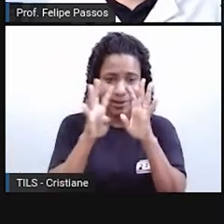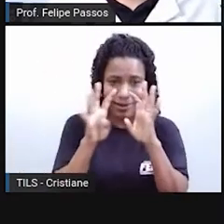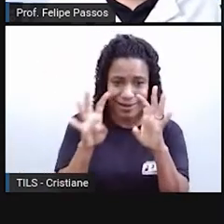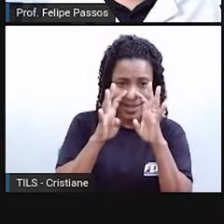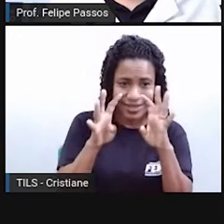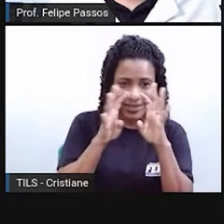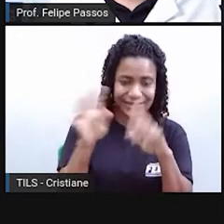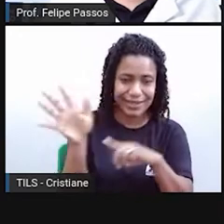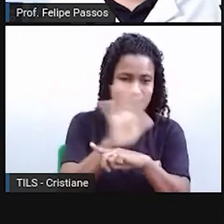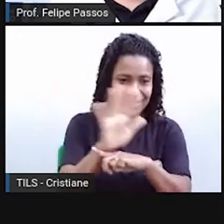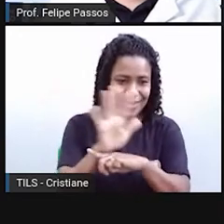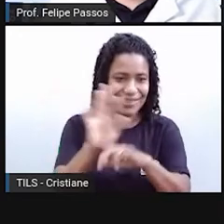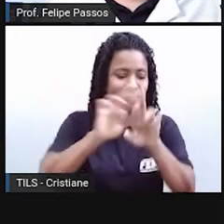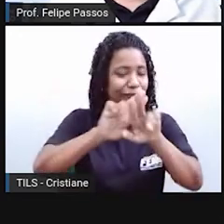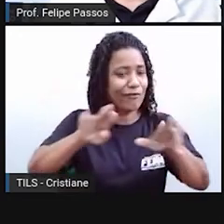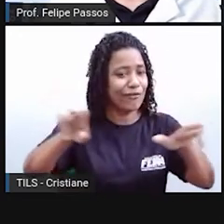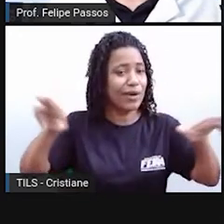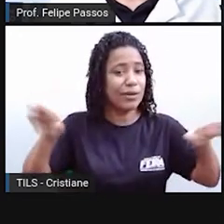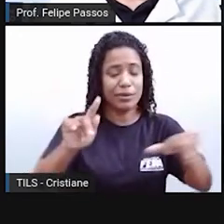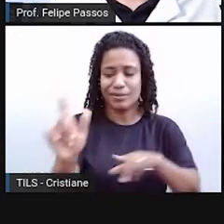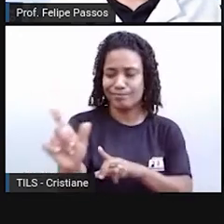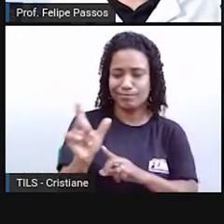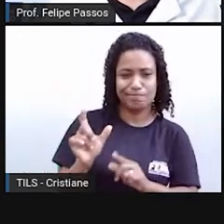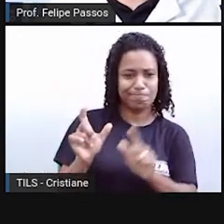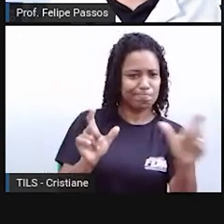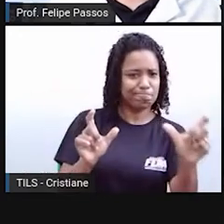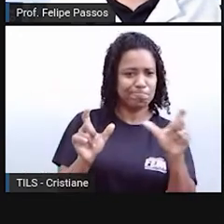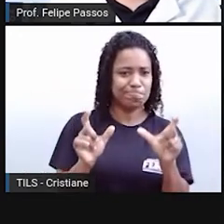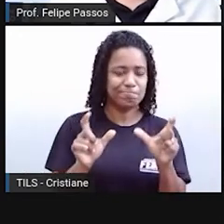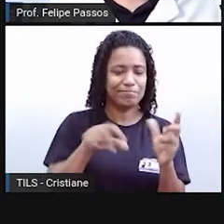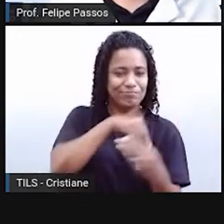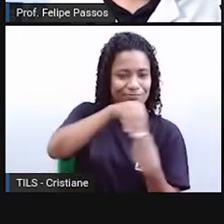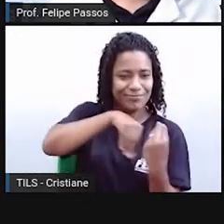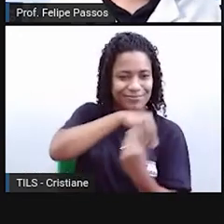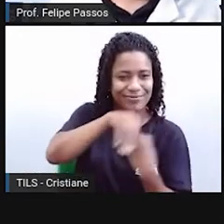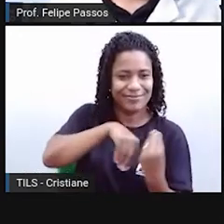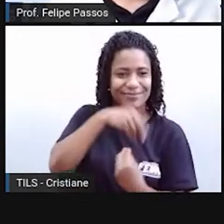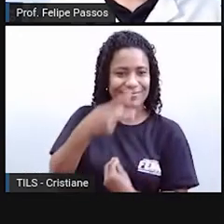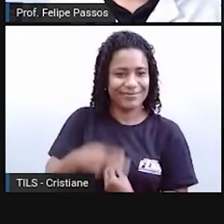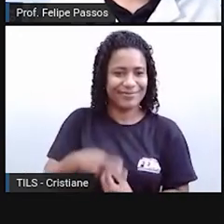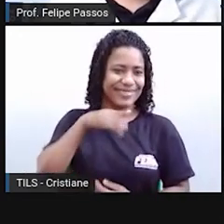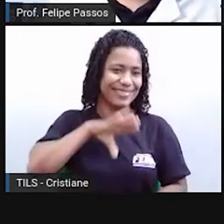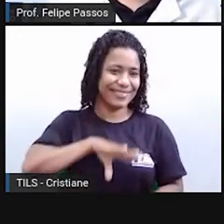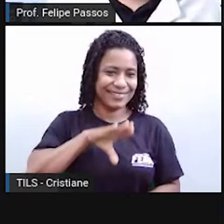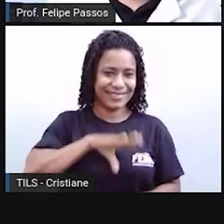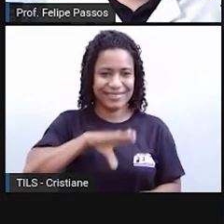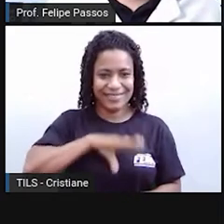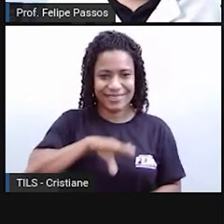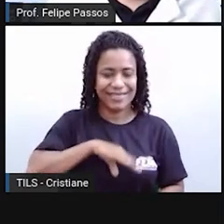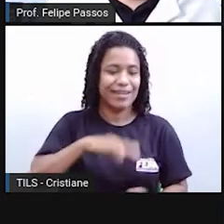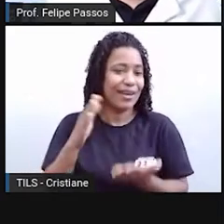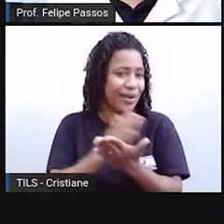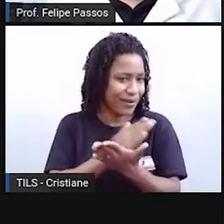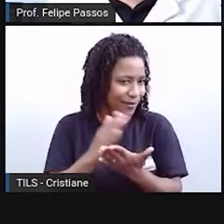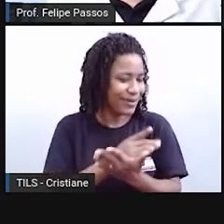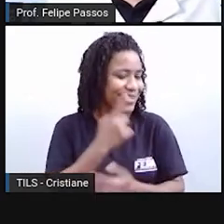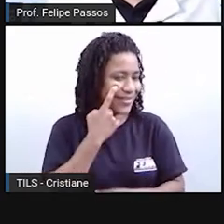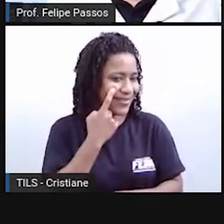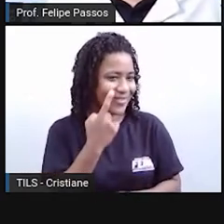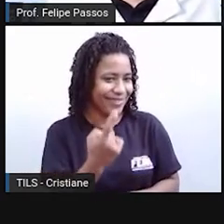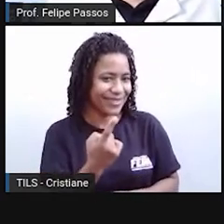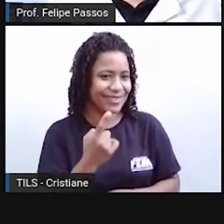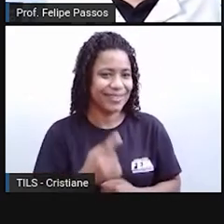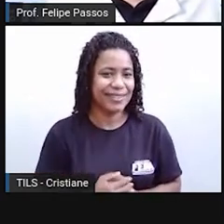gente tem aí várias palavras que chegam no nosso dia a dia e a gente usa. A gente vai ver algumas daqui a pouco. E aí,